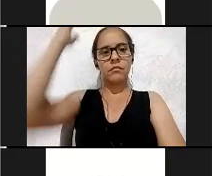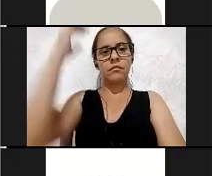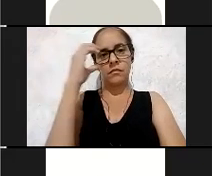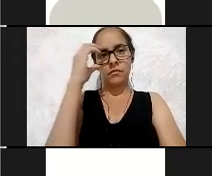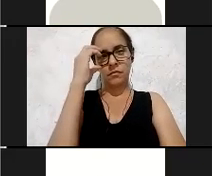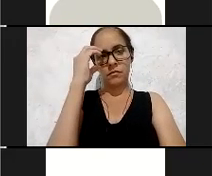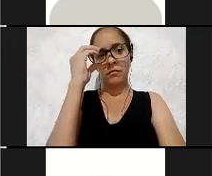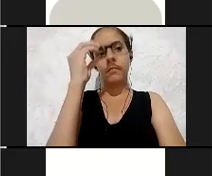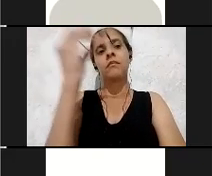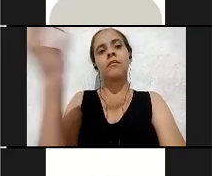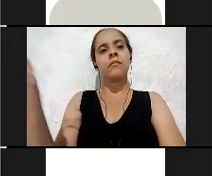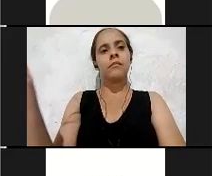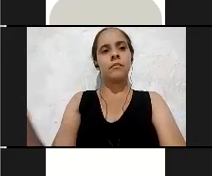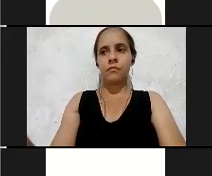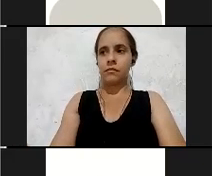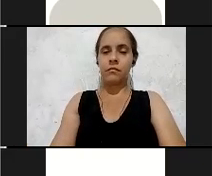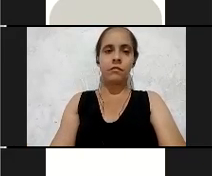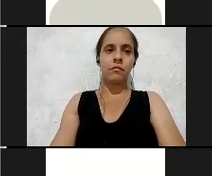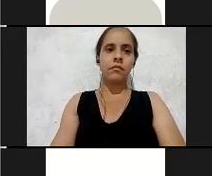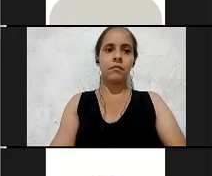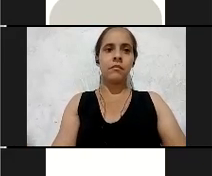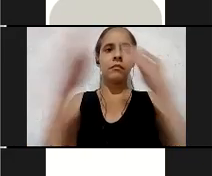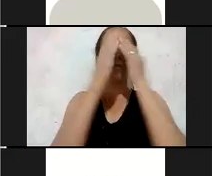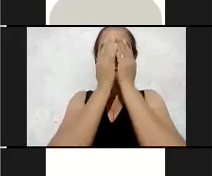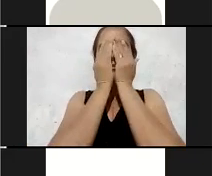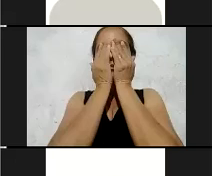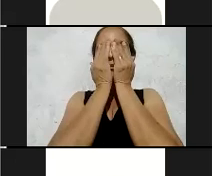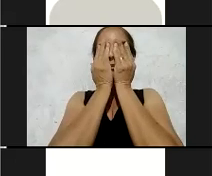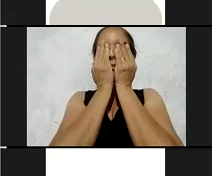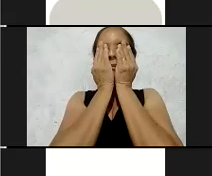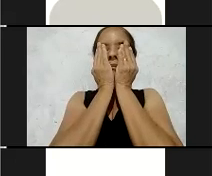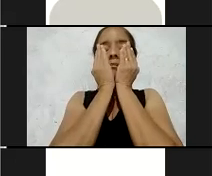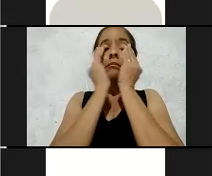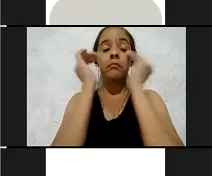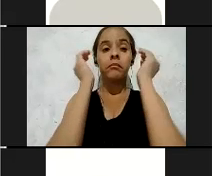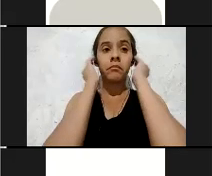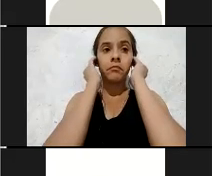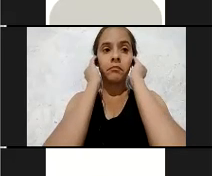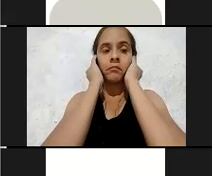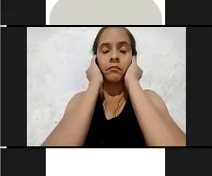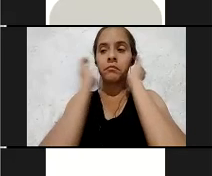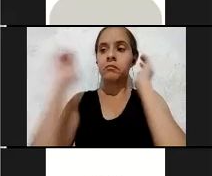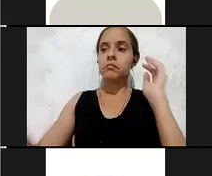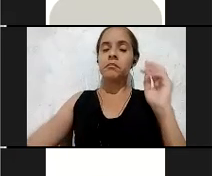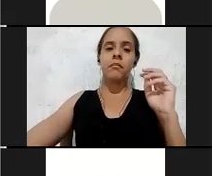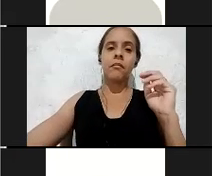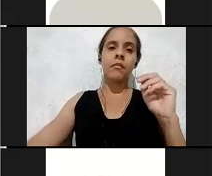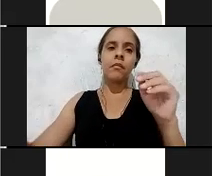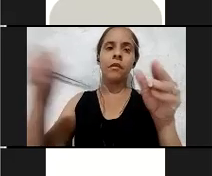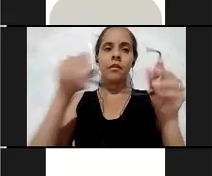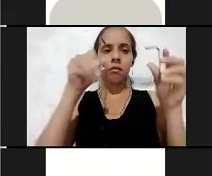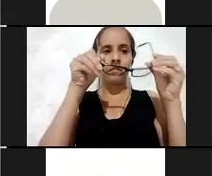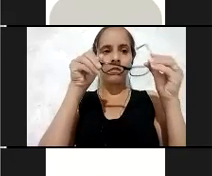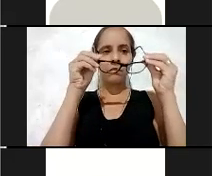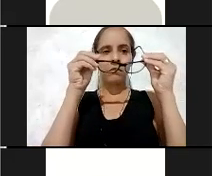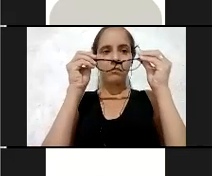Eles possuem todo um processo, toda uma luta por superar alguns